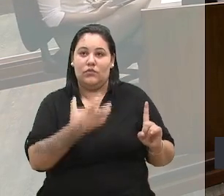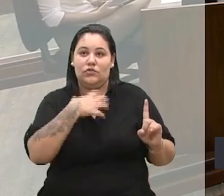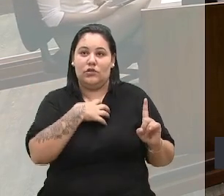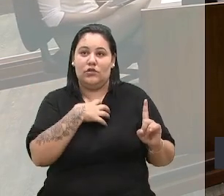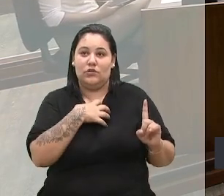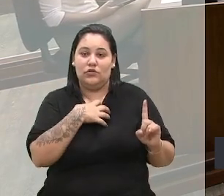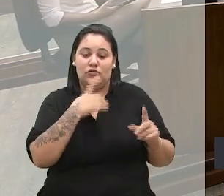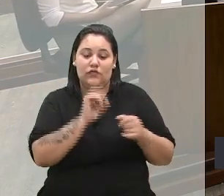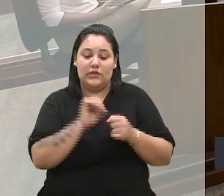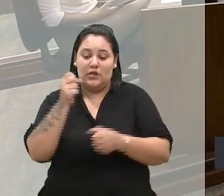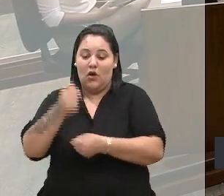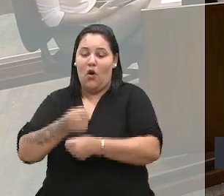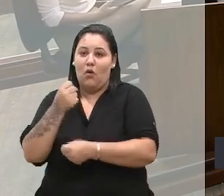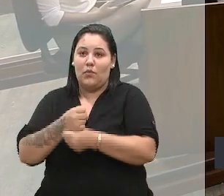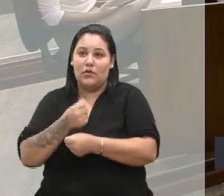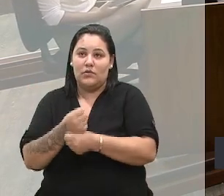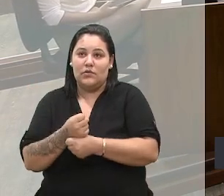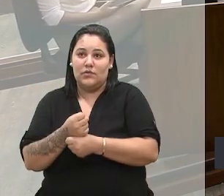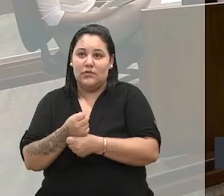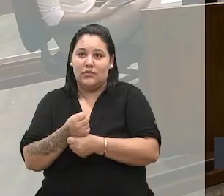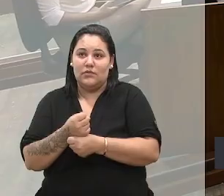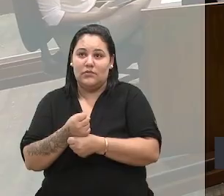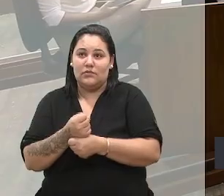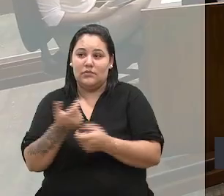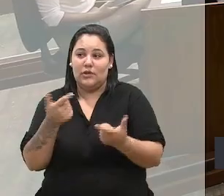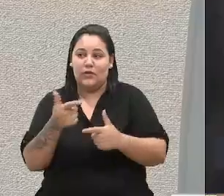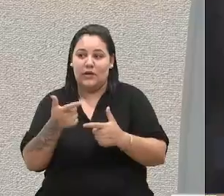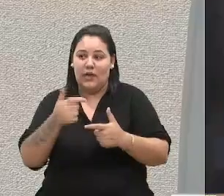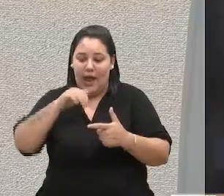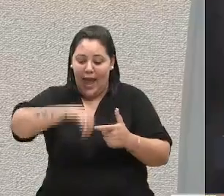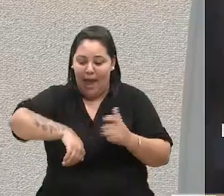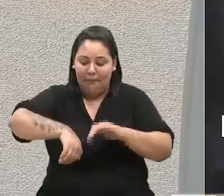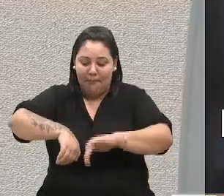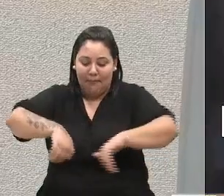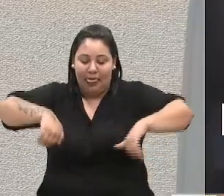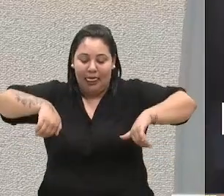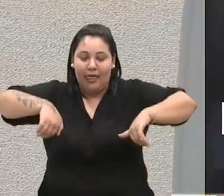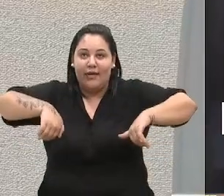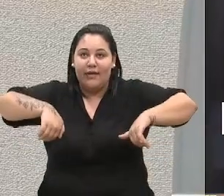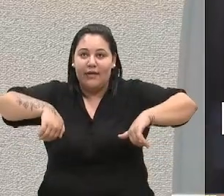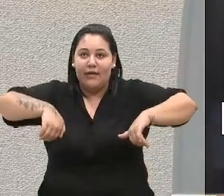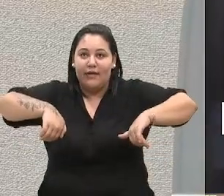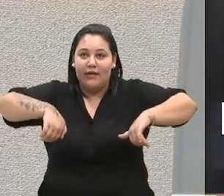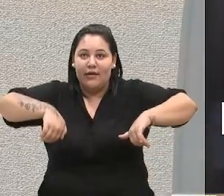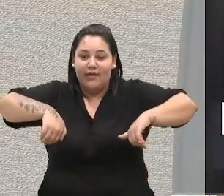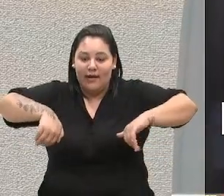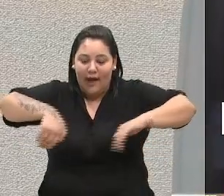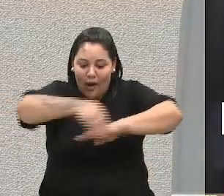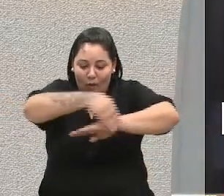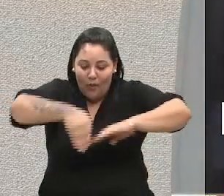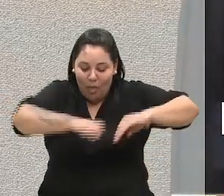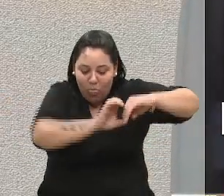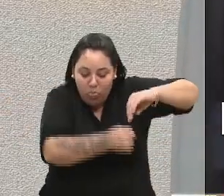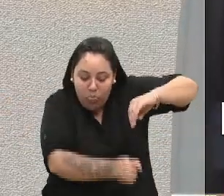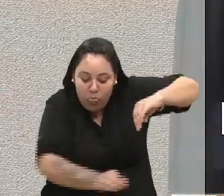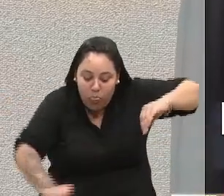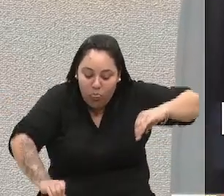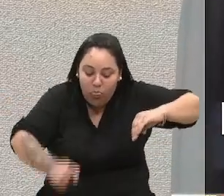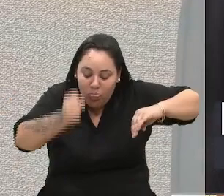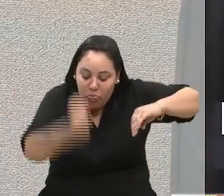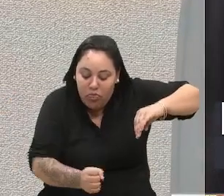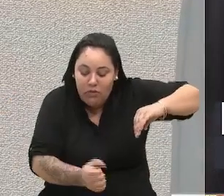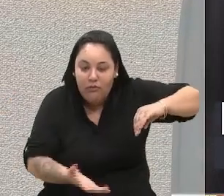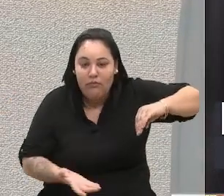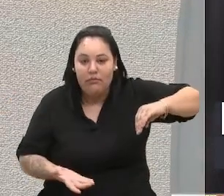fazer obras sem abrir a rua para enterrar o cano. Agora,